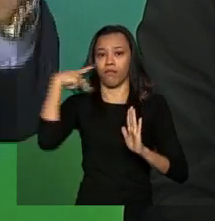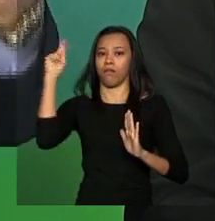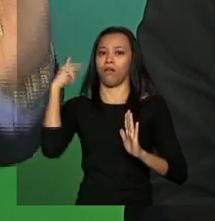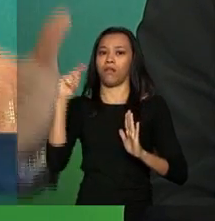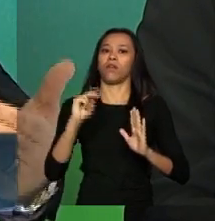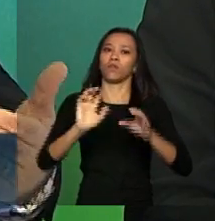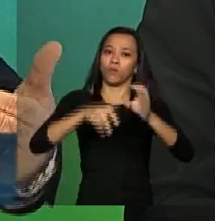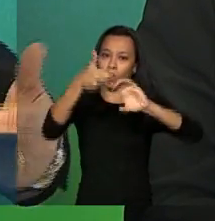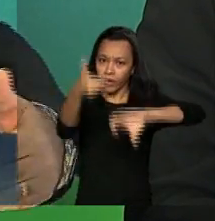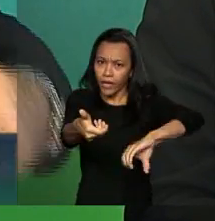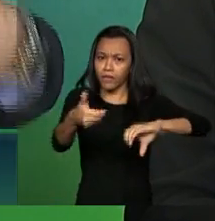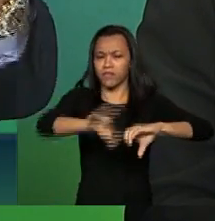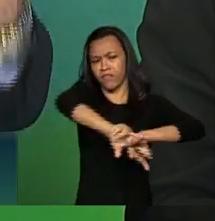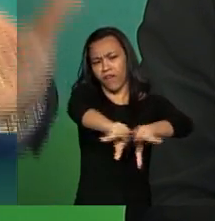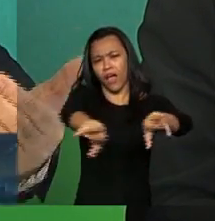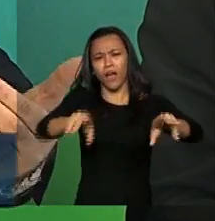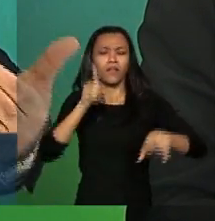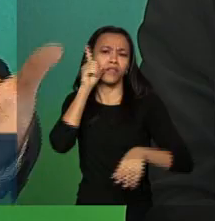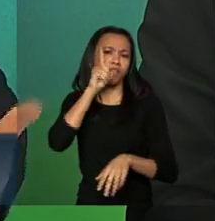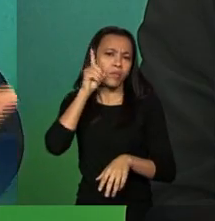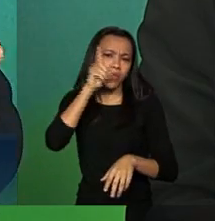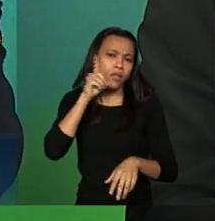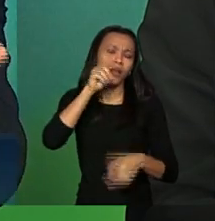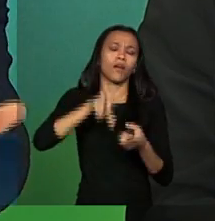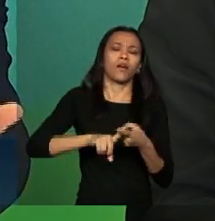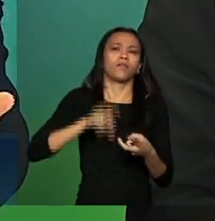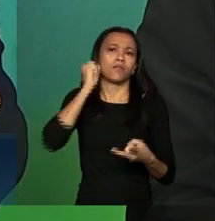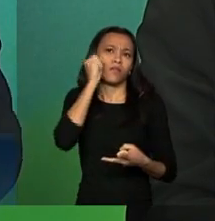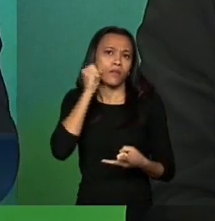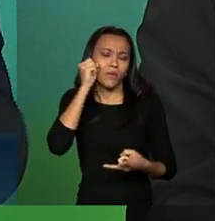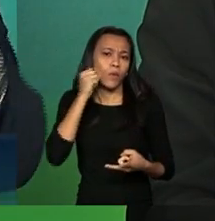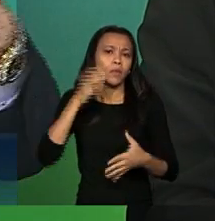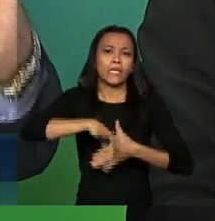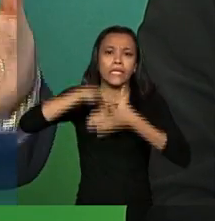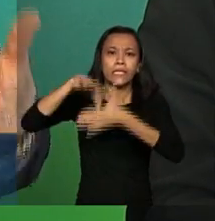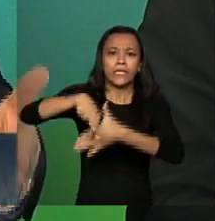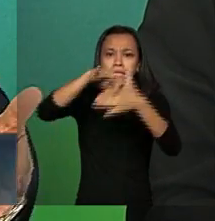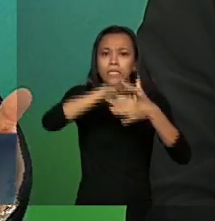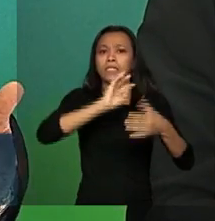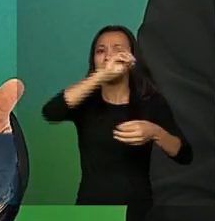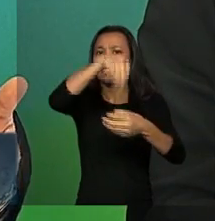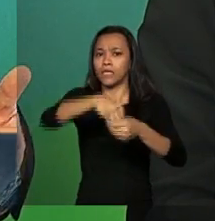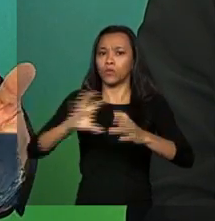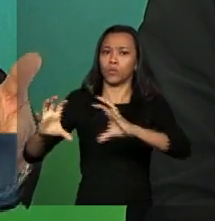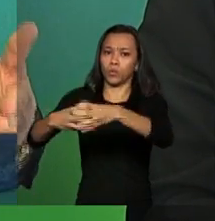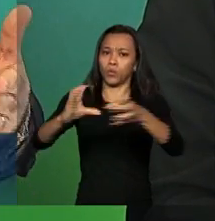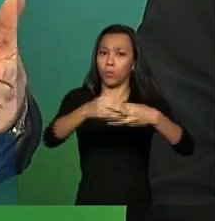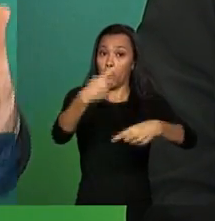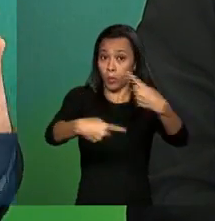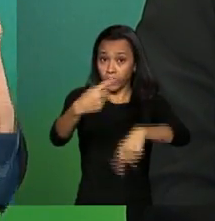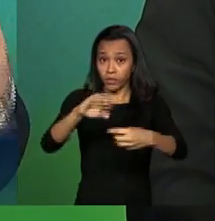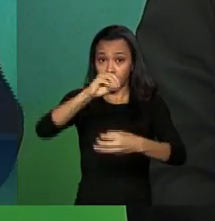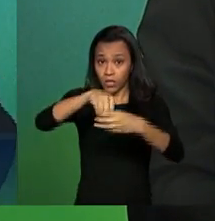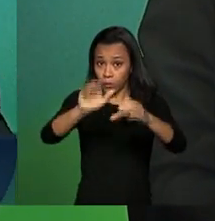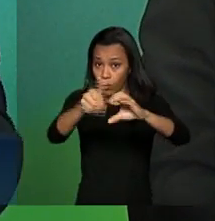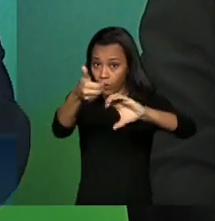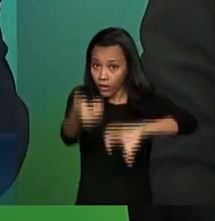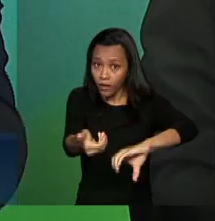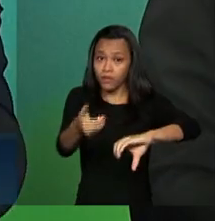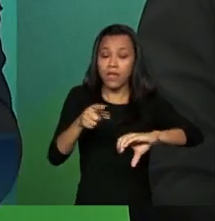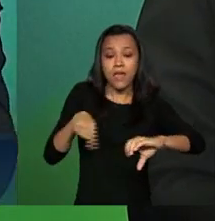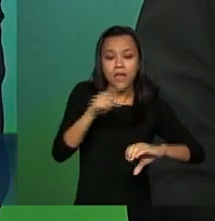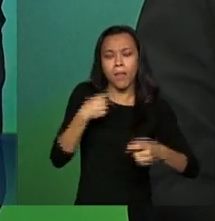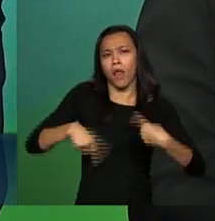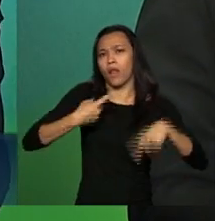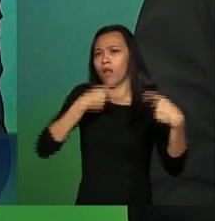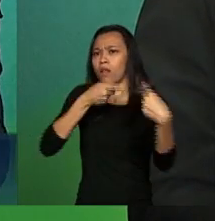vários parlamentares, os líderes do governo no Congresso, os líderes dos partidos, e há um consenso